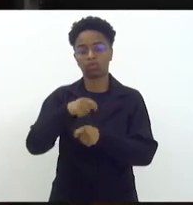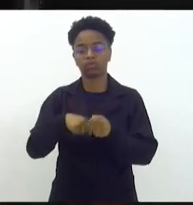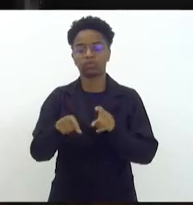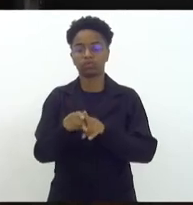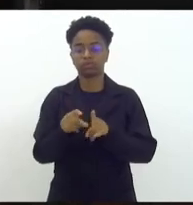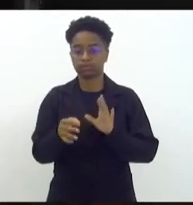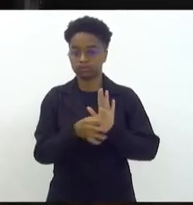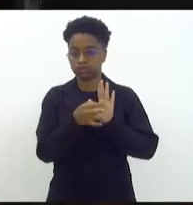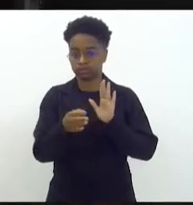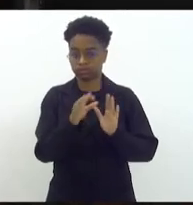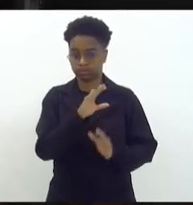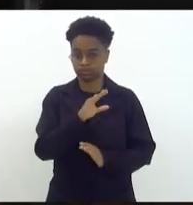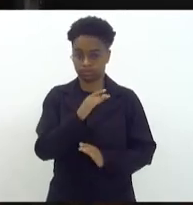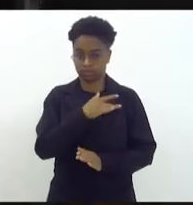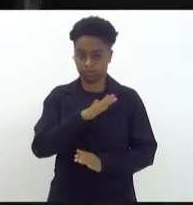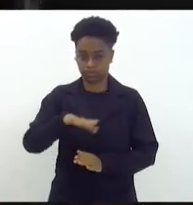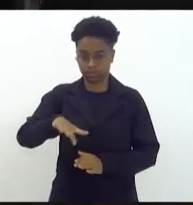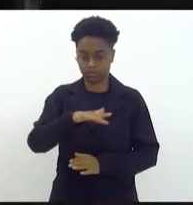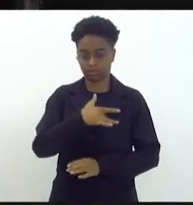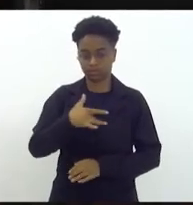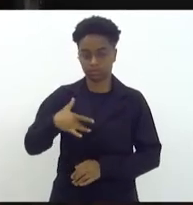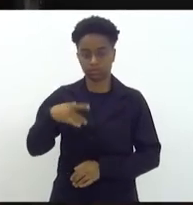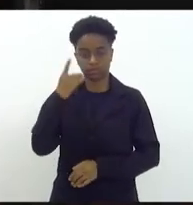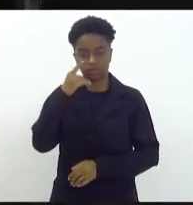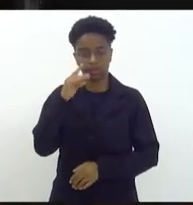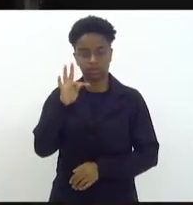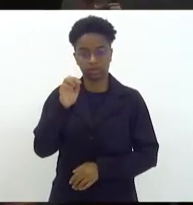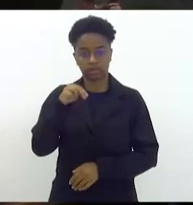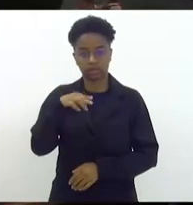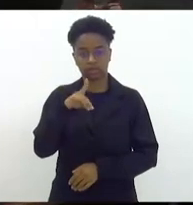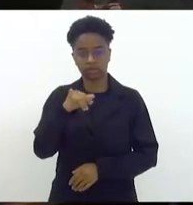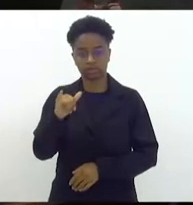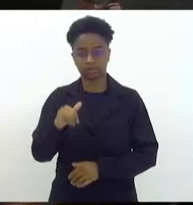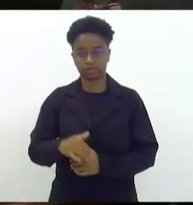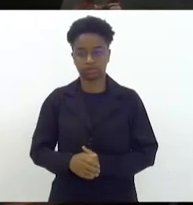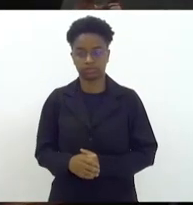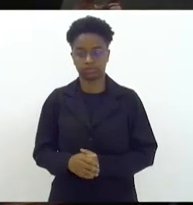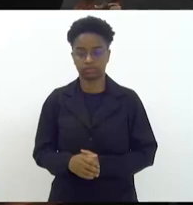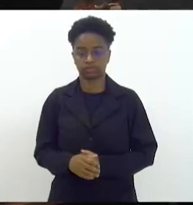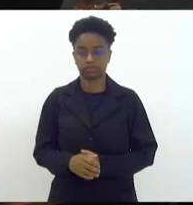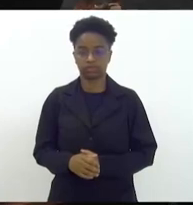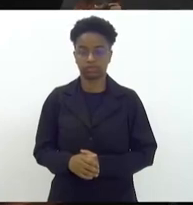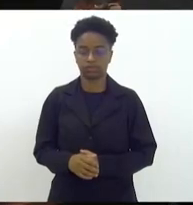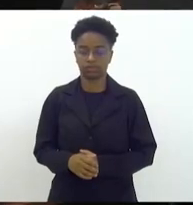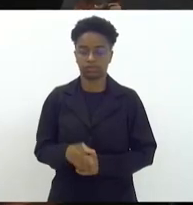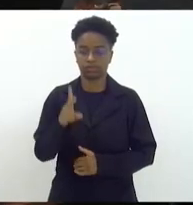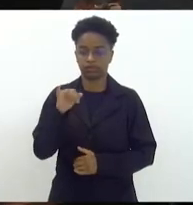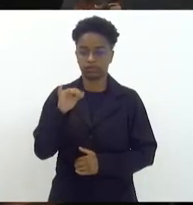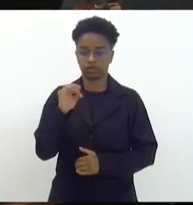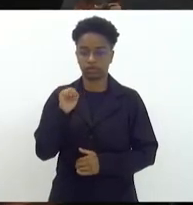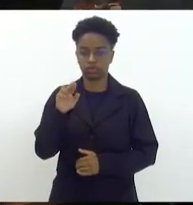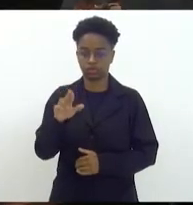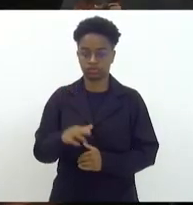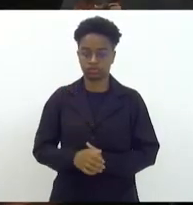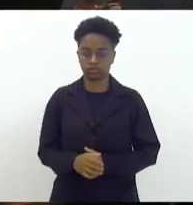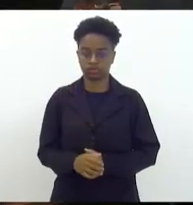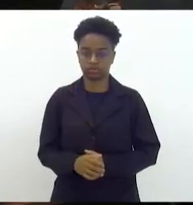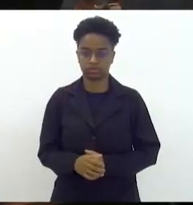emitir parecer pela comissão de saúde, deputado Tandie Vieira, deputado Vitor Júnior,